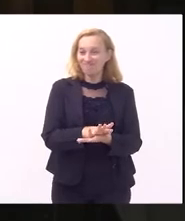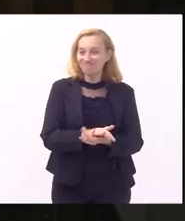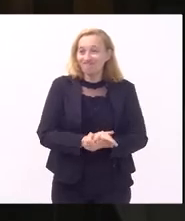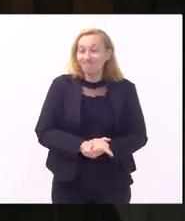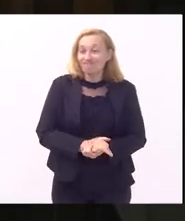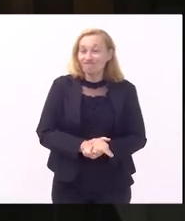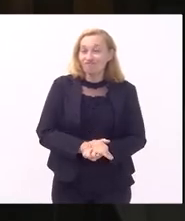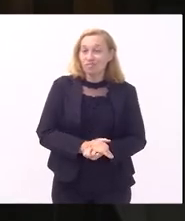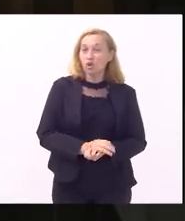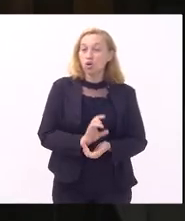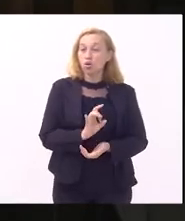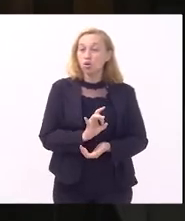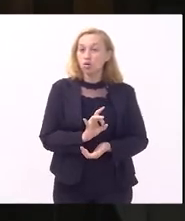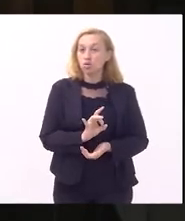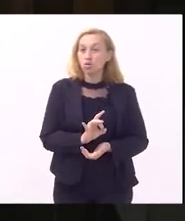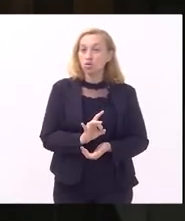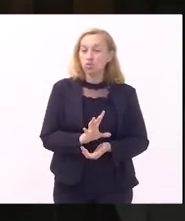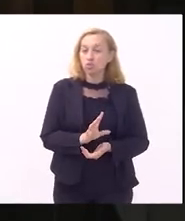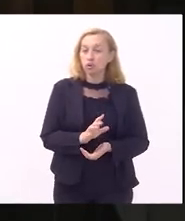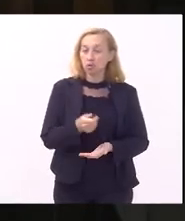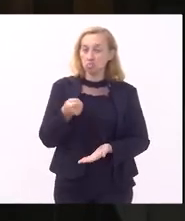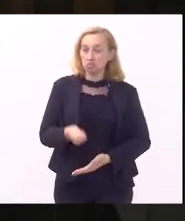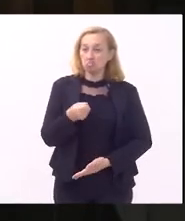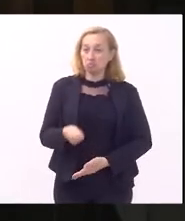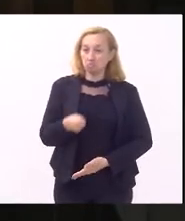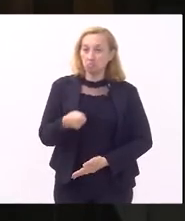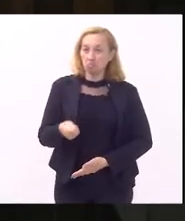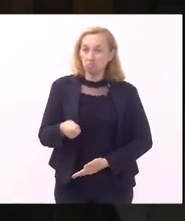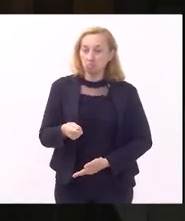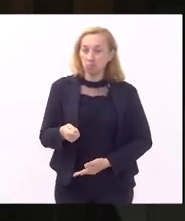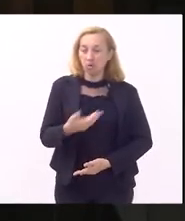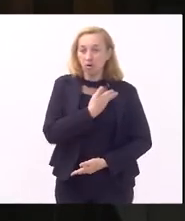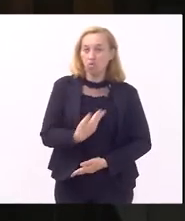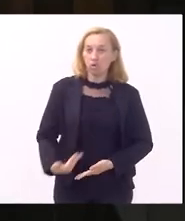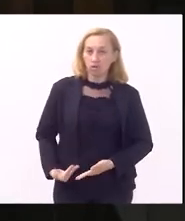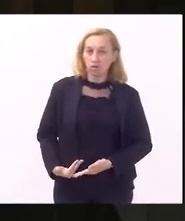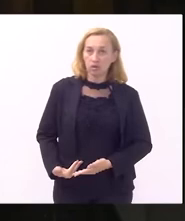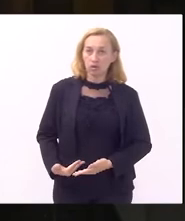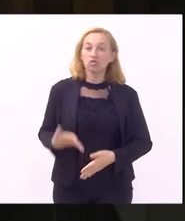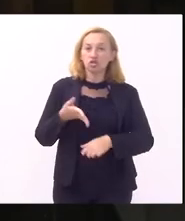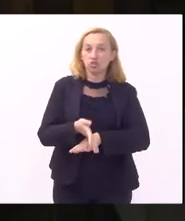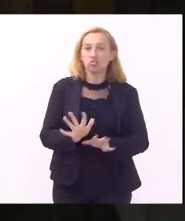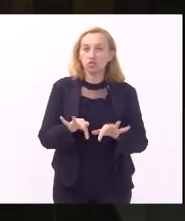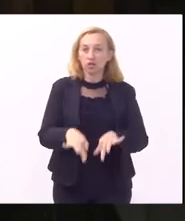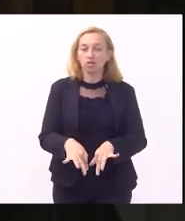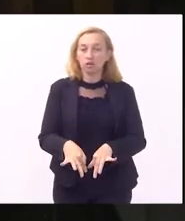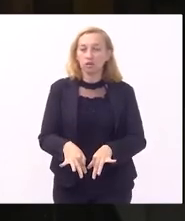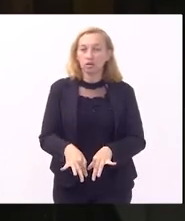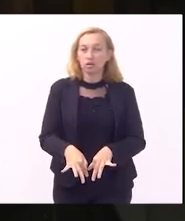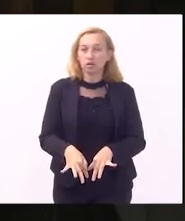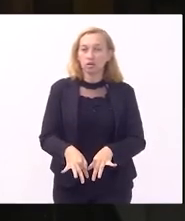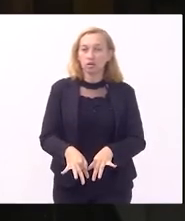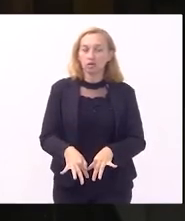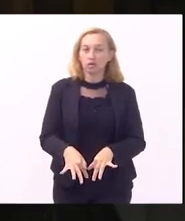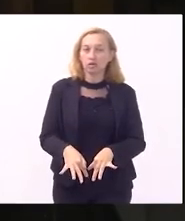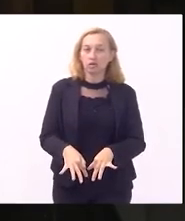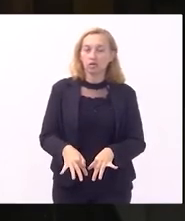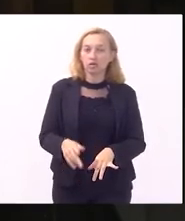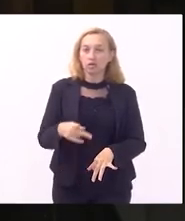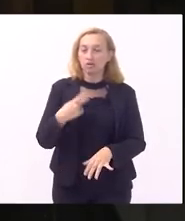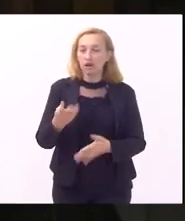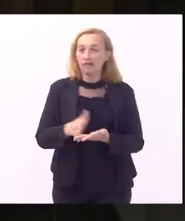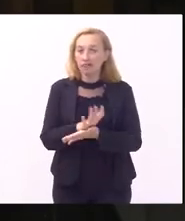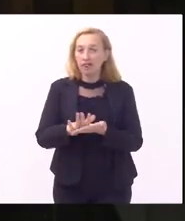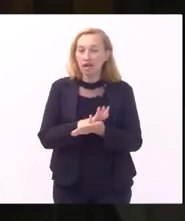a não ser tentar dar uma marca autoritária a um governo que chega ao final sem dizer o que veio em